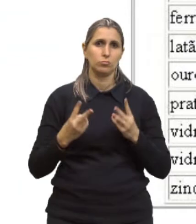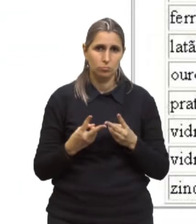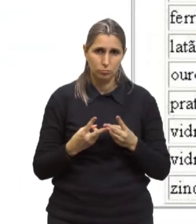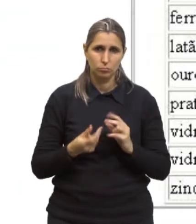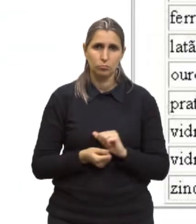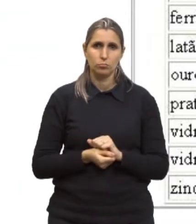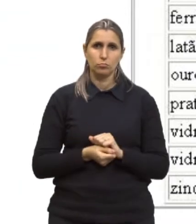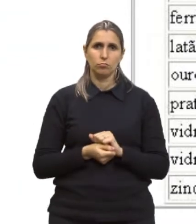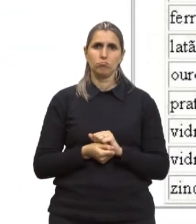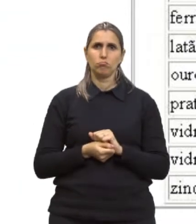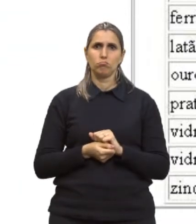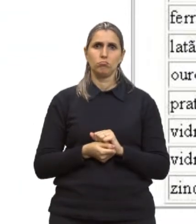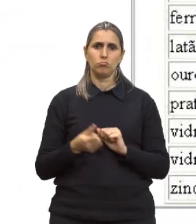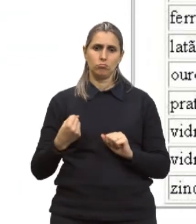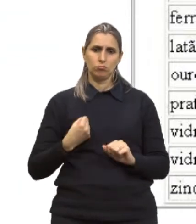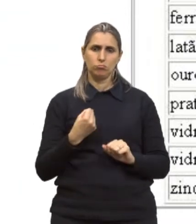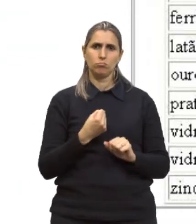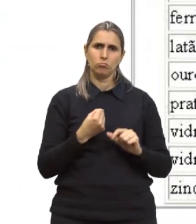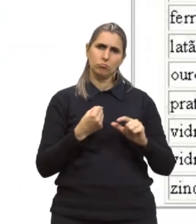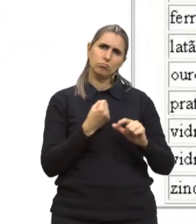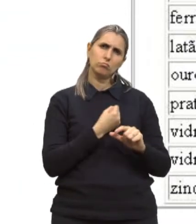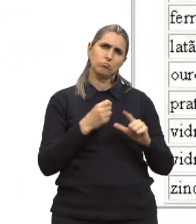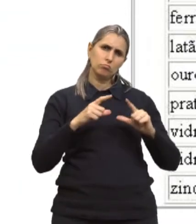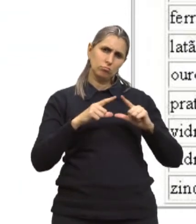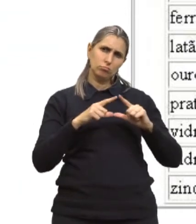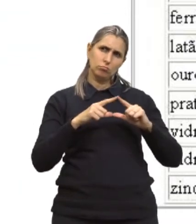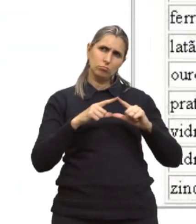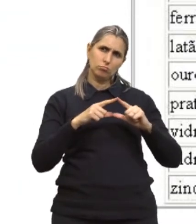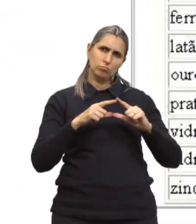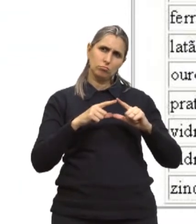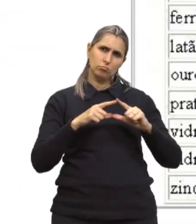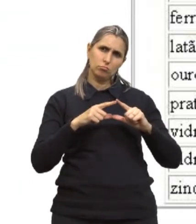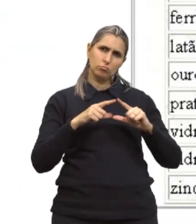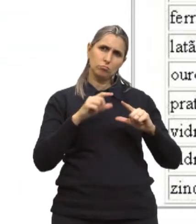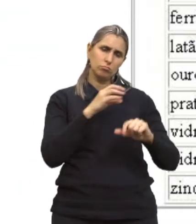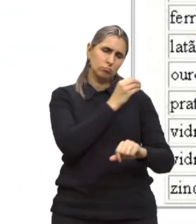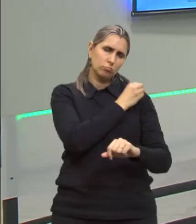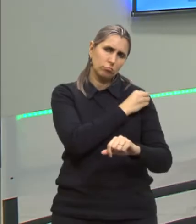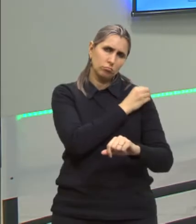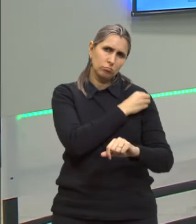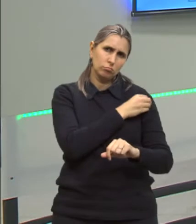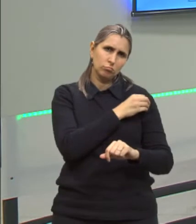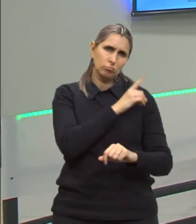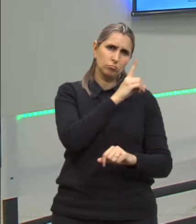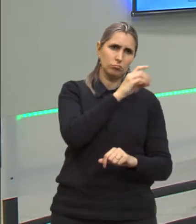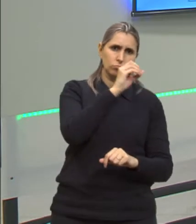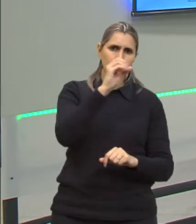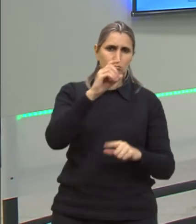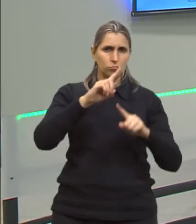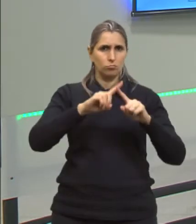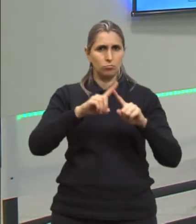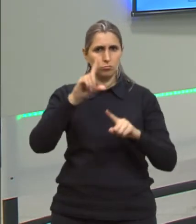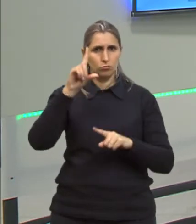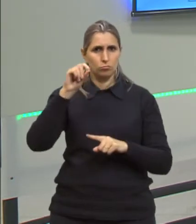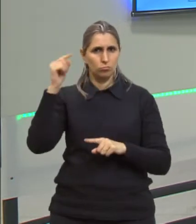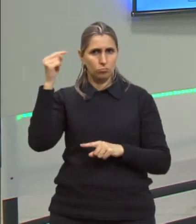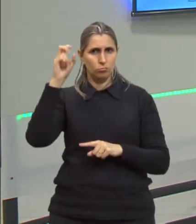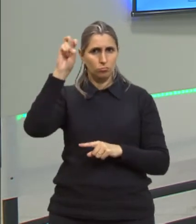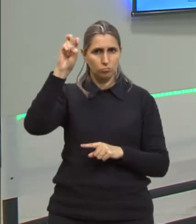certo? Então, o coeficiente de dilatação, só para mostrar para vocês aqui, do álcool, é 100 vezes 10 na menos 5.